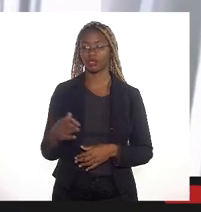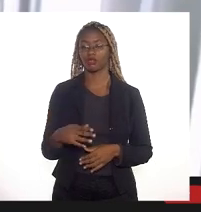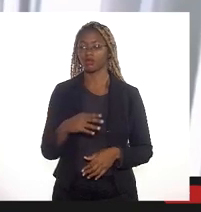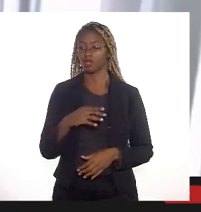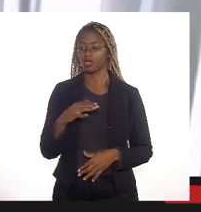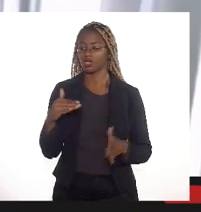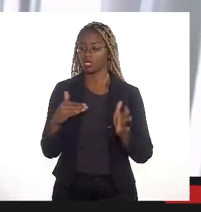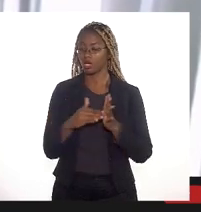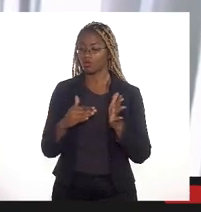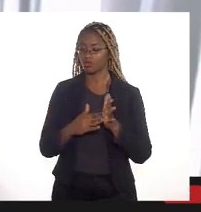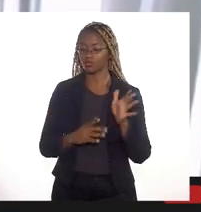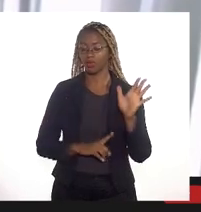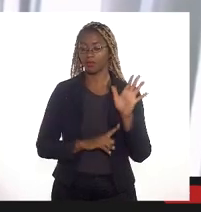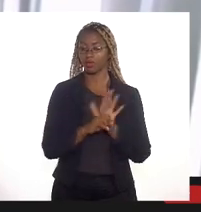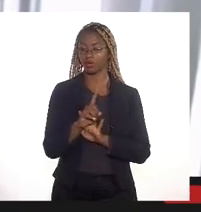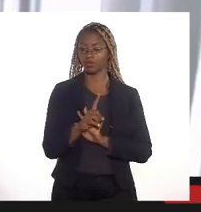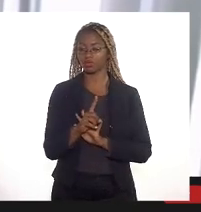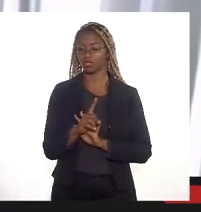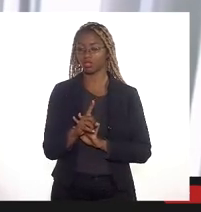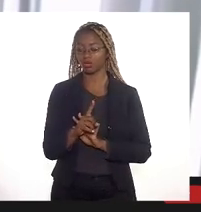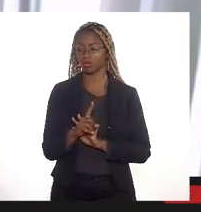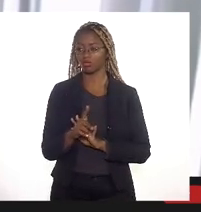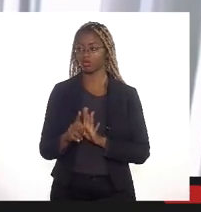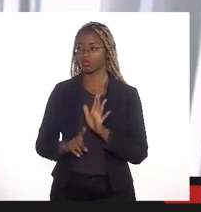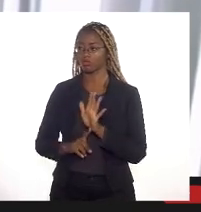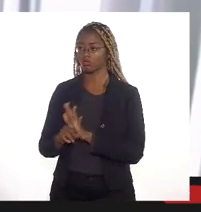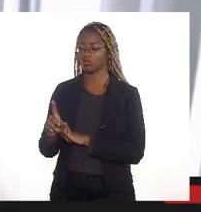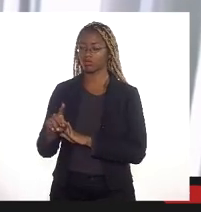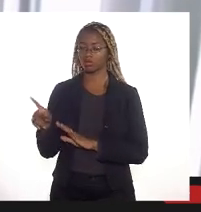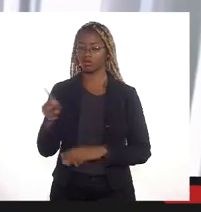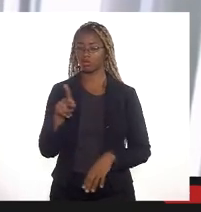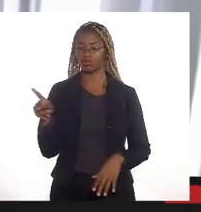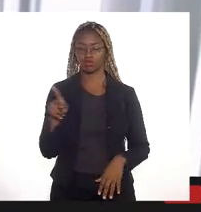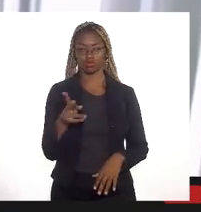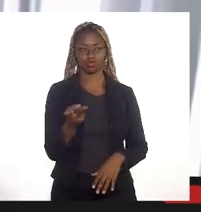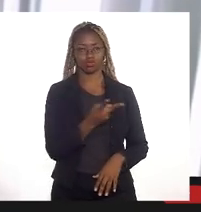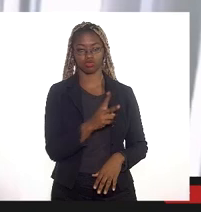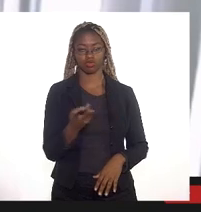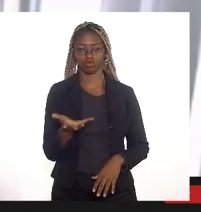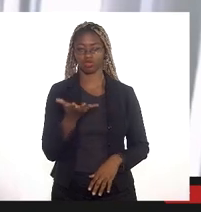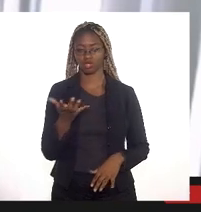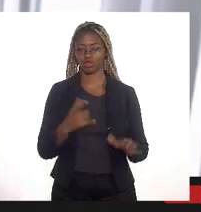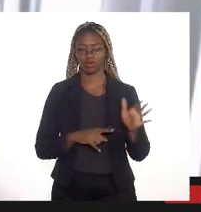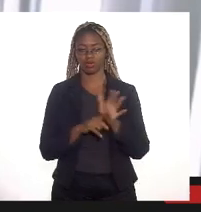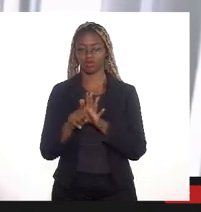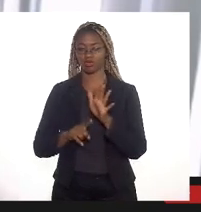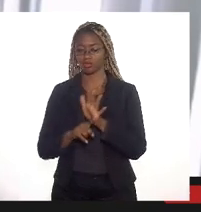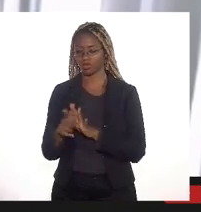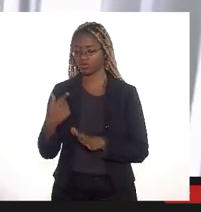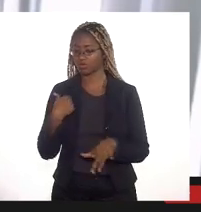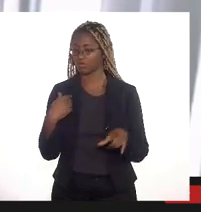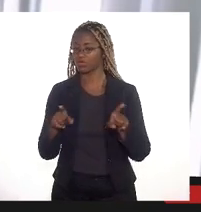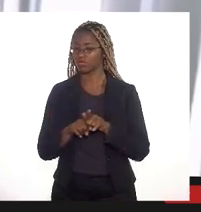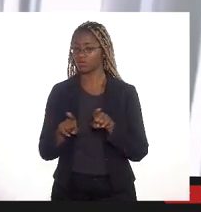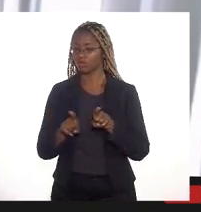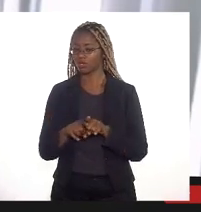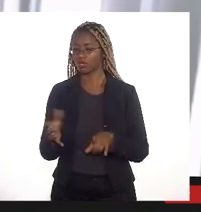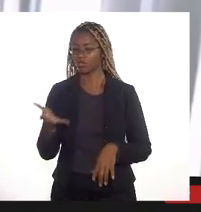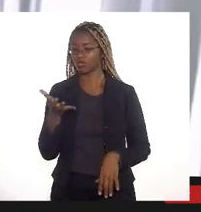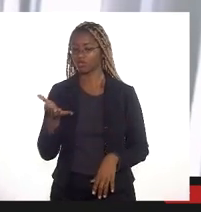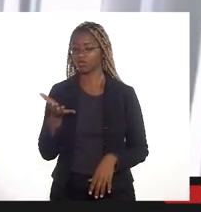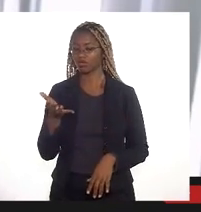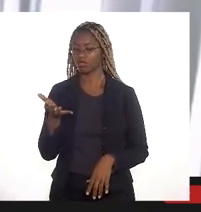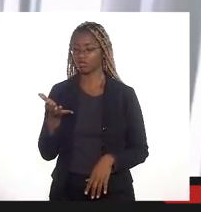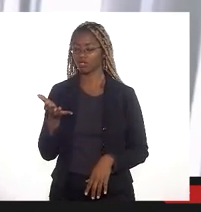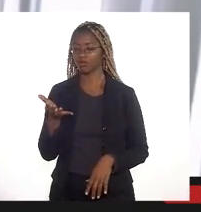última rodada perguntar se o Adacto e se o professor Raulino querem fazer uma nova questão e eu também eu também queria deixar